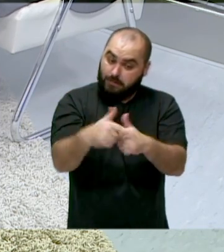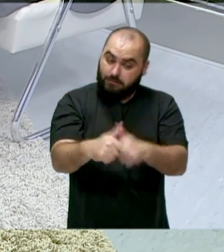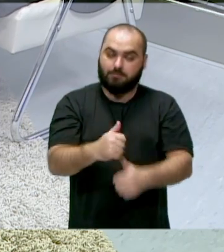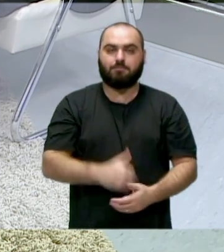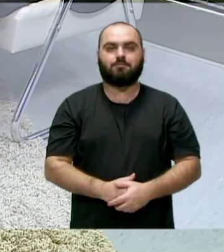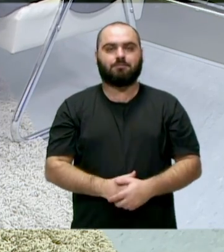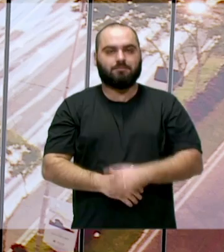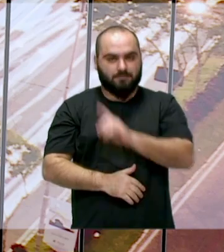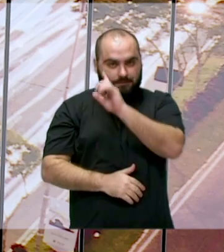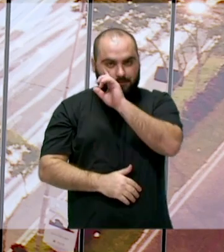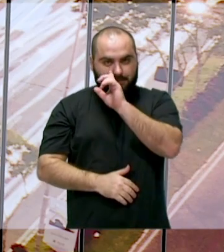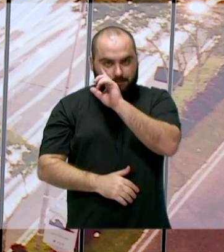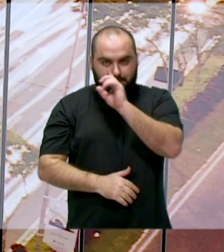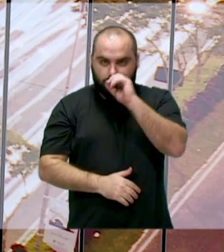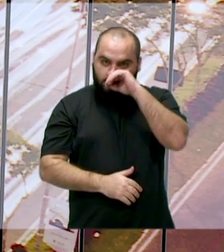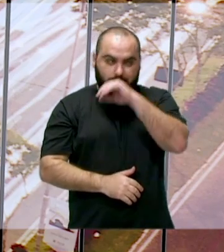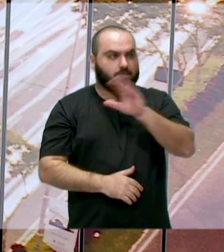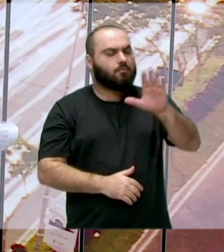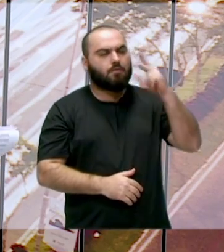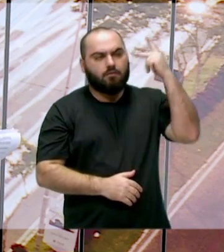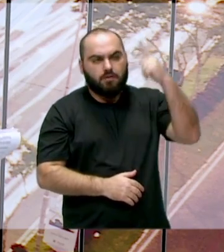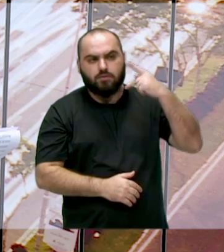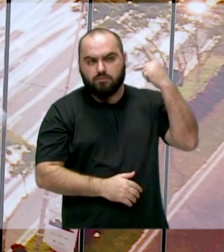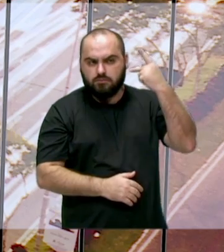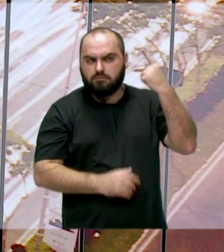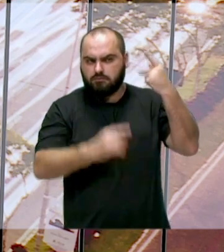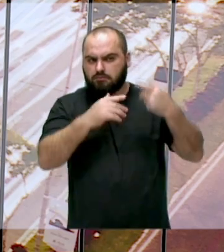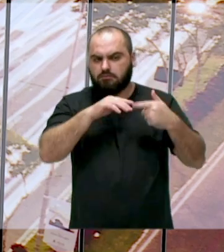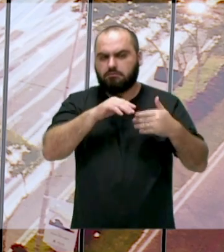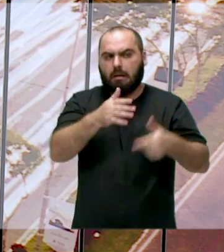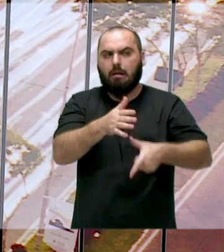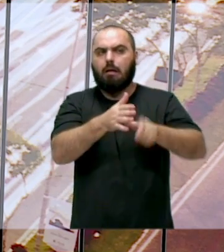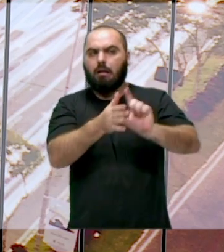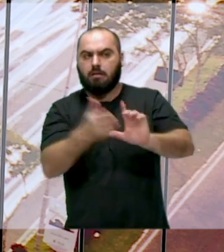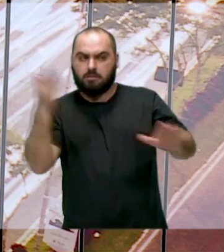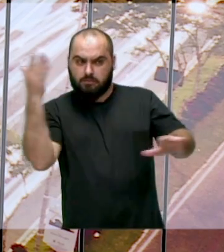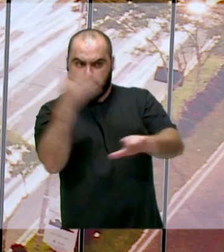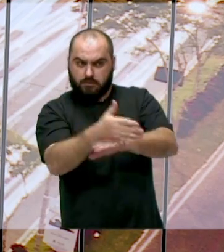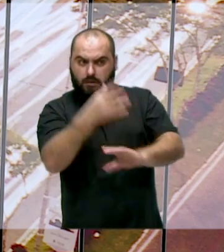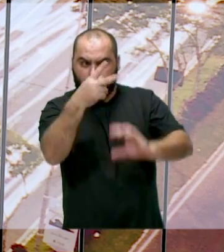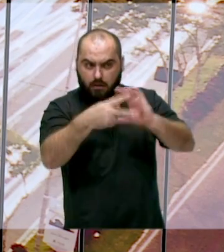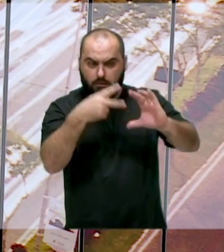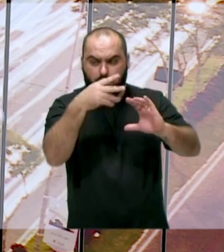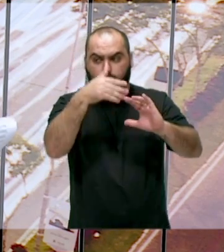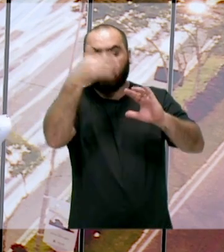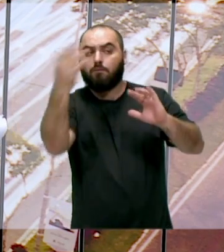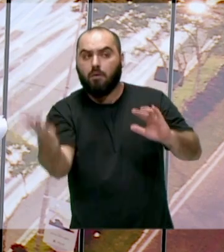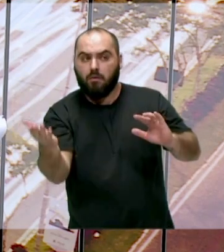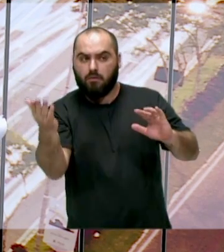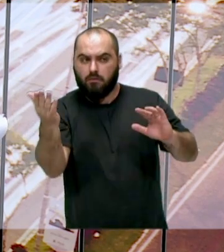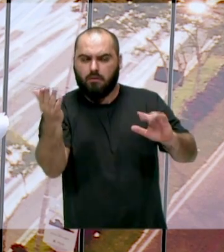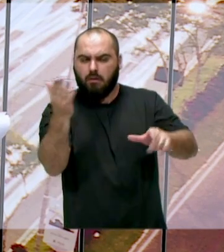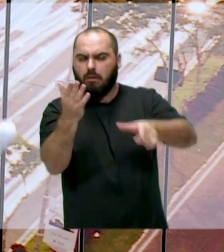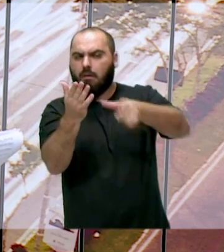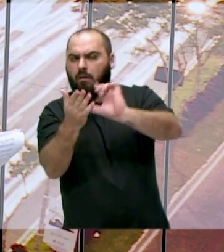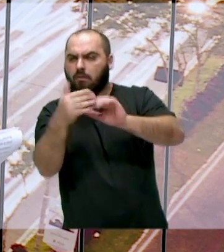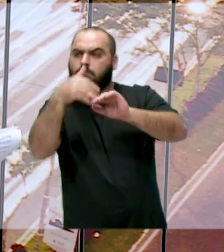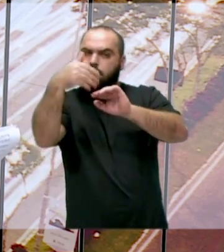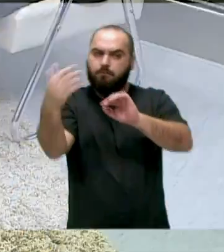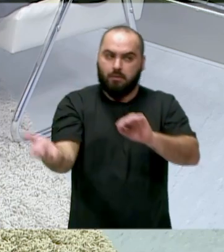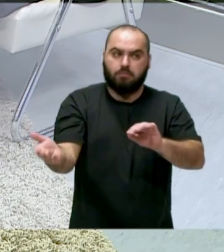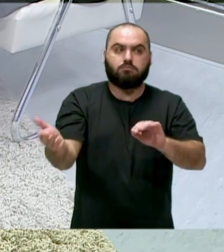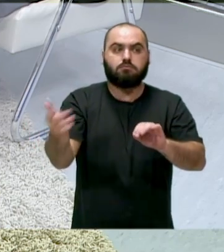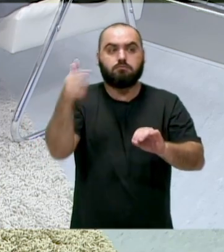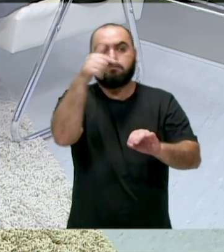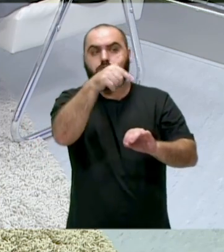uma coisa pra gente. A ideia que o senhor tinha da Câmara, da Casa Legislativa e seu funcionamento, antes de fazer parte, de sentar numa